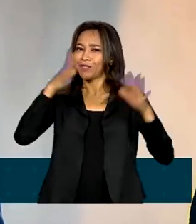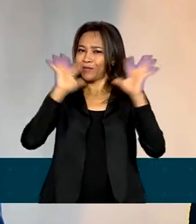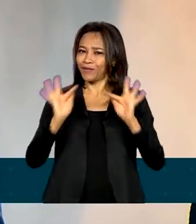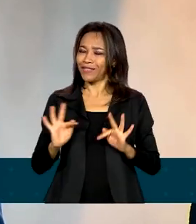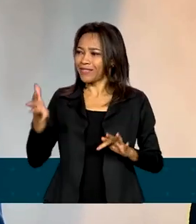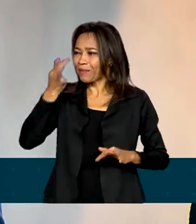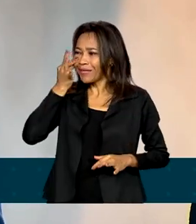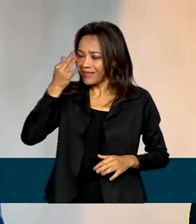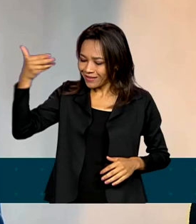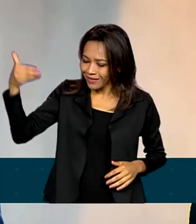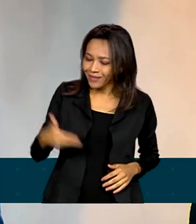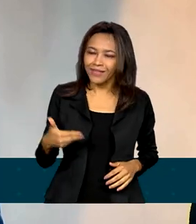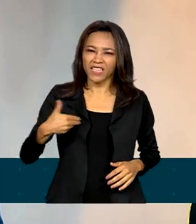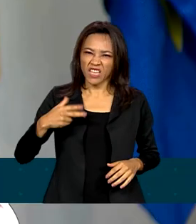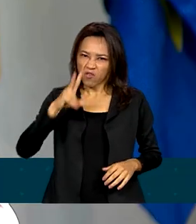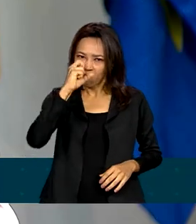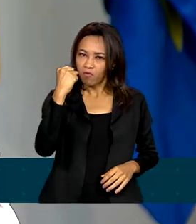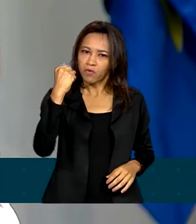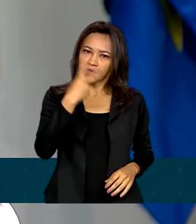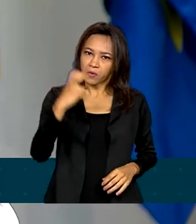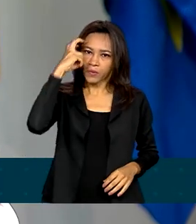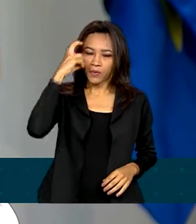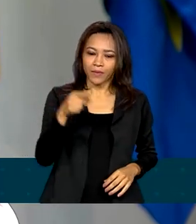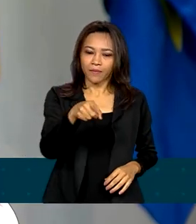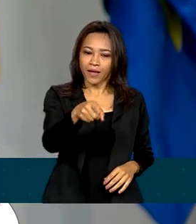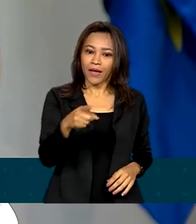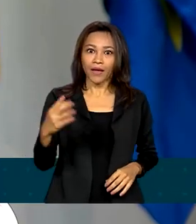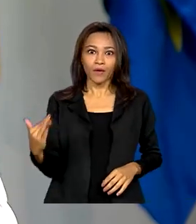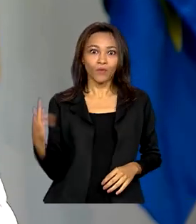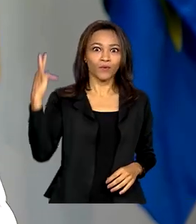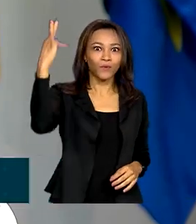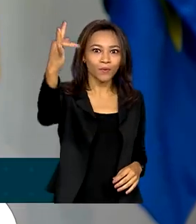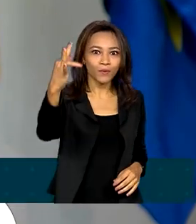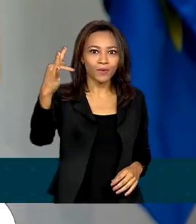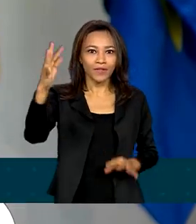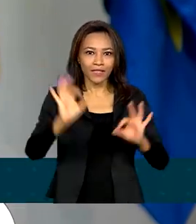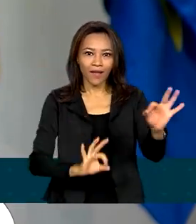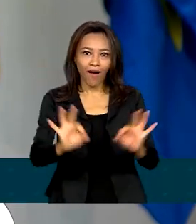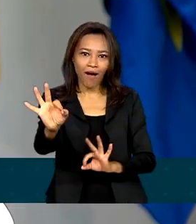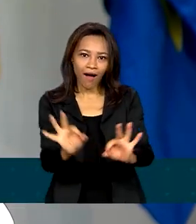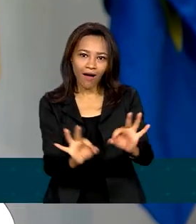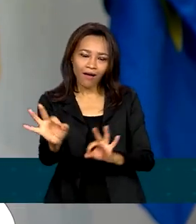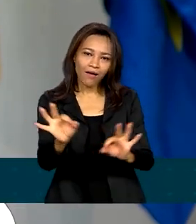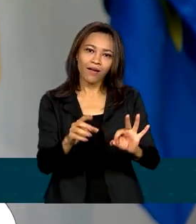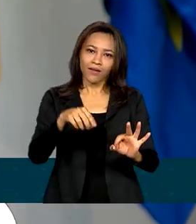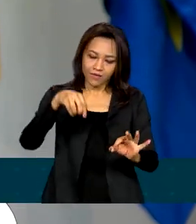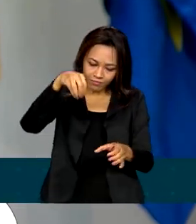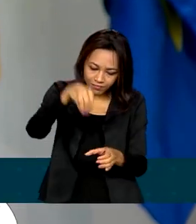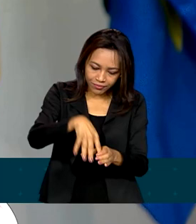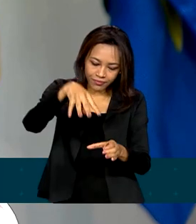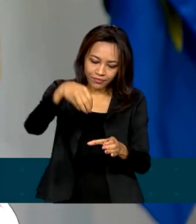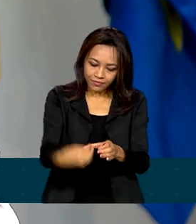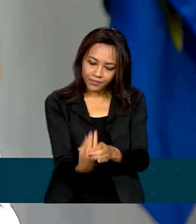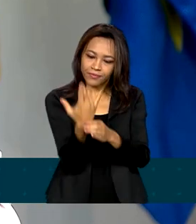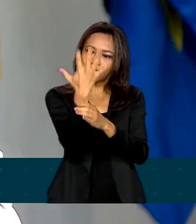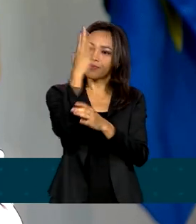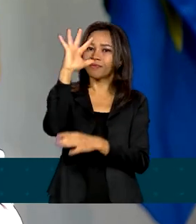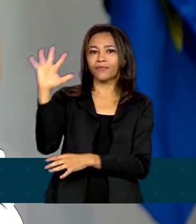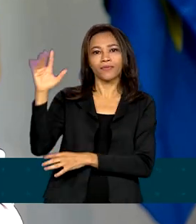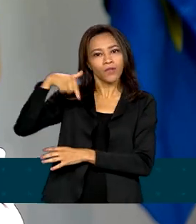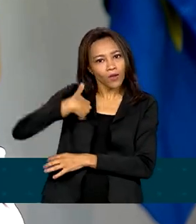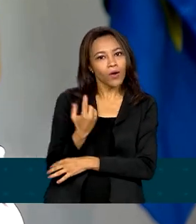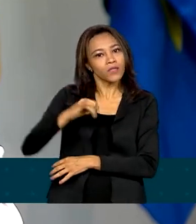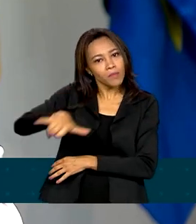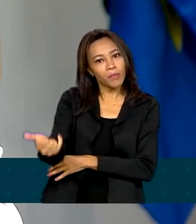aqui com a cultura com força total. É um pé no futuro que já está plantado. Nós é que precisamos aprender a tirar o melhor proveito